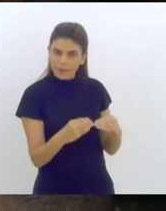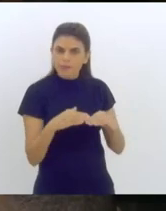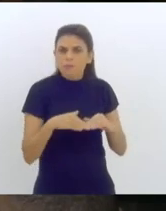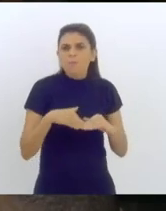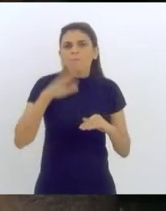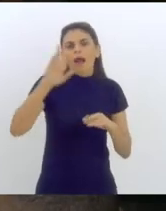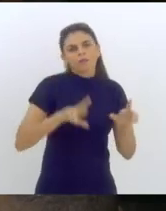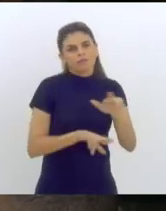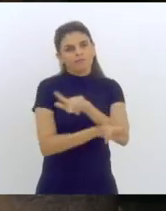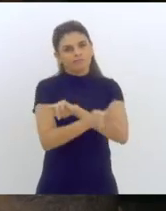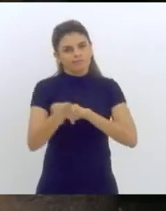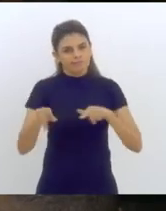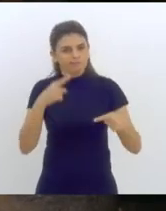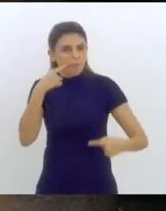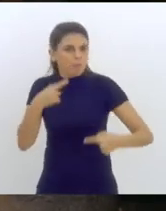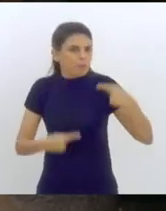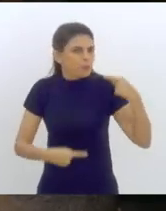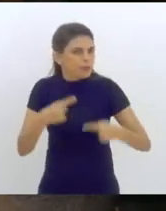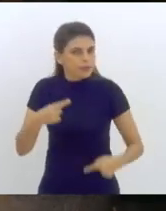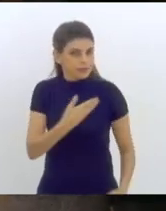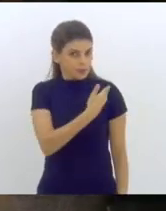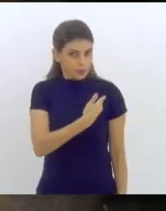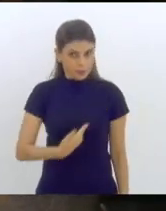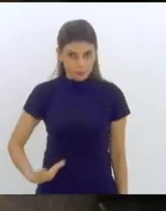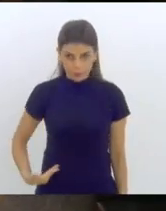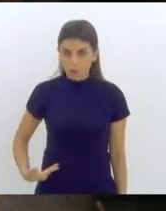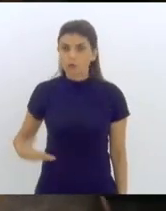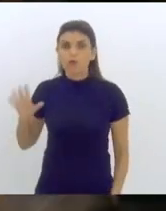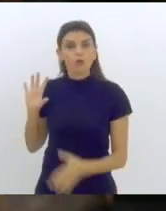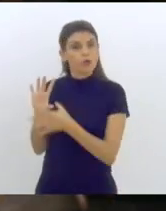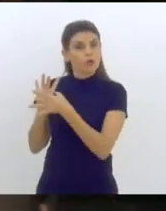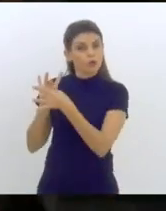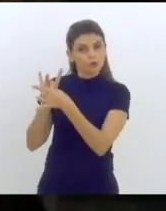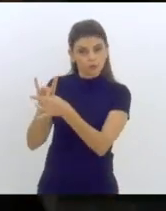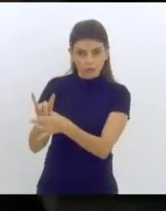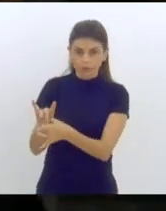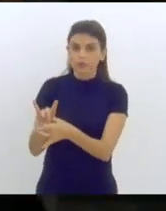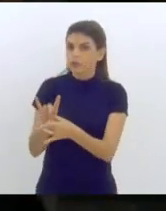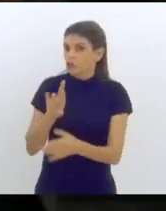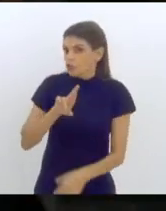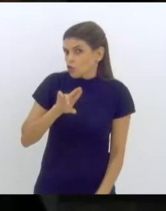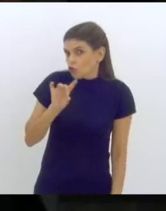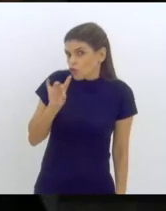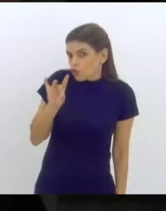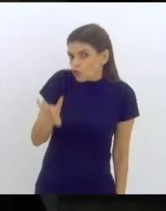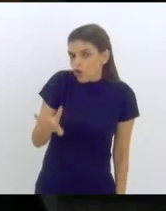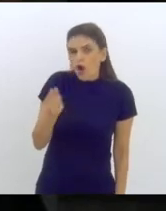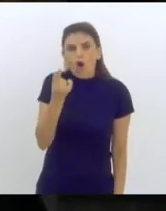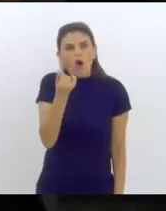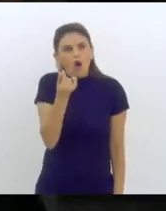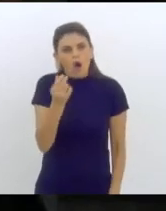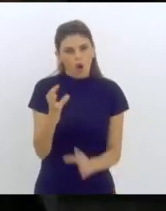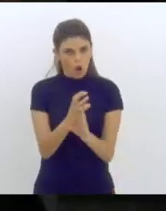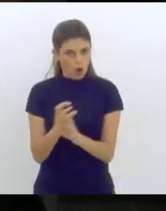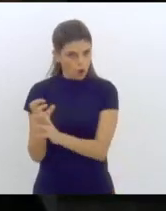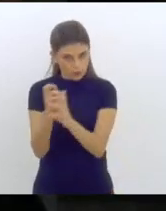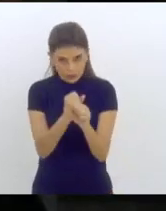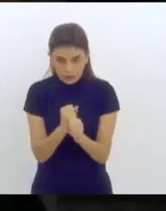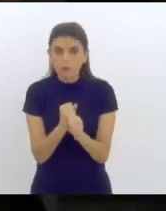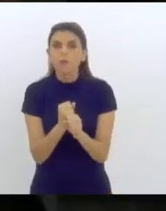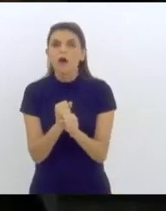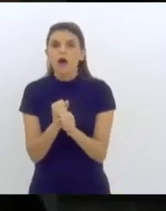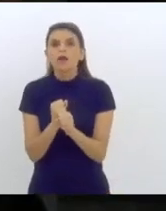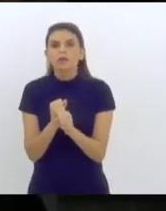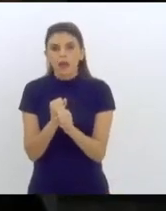diversas políticas públicas no contexto não só orçamentário, mas